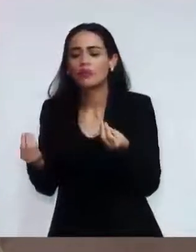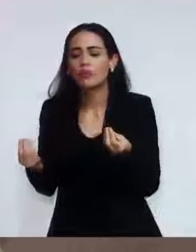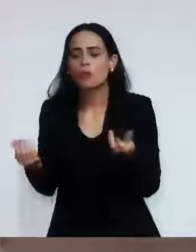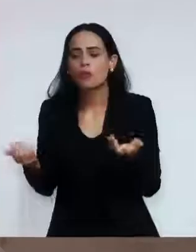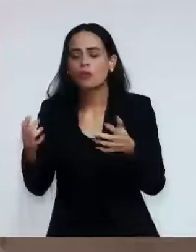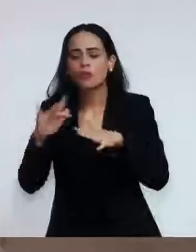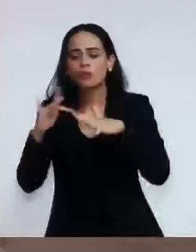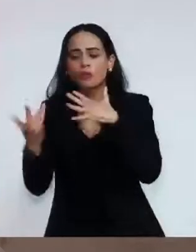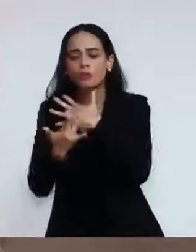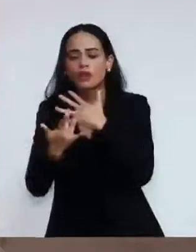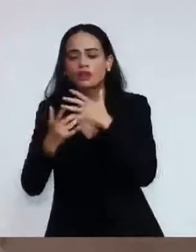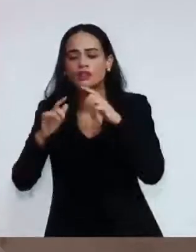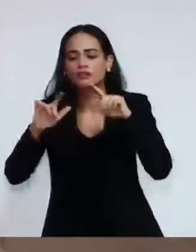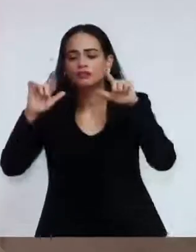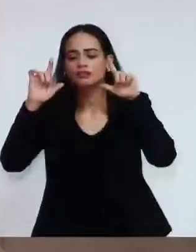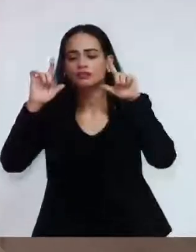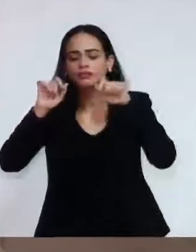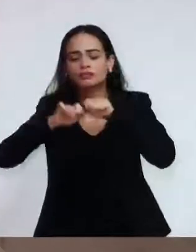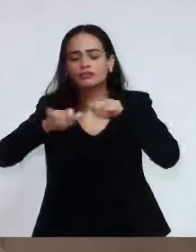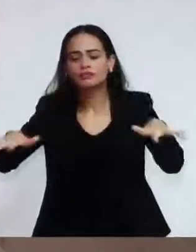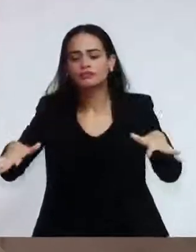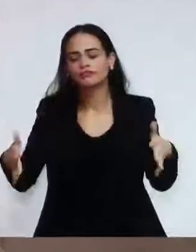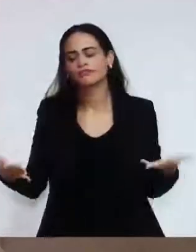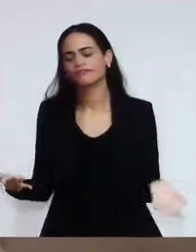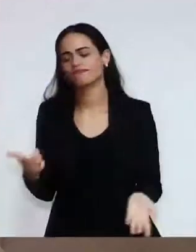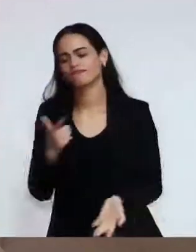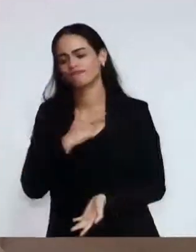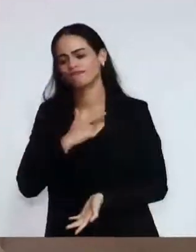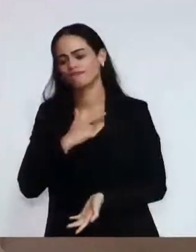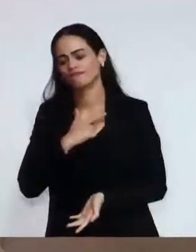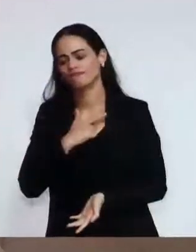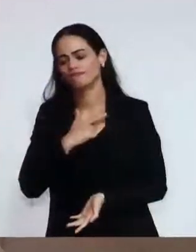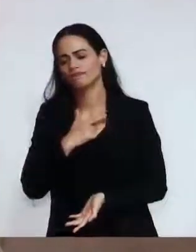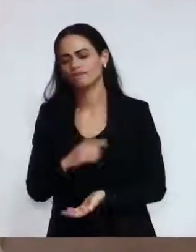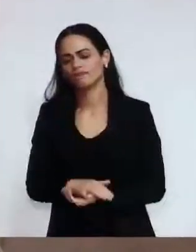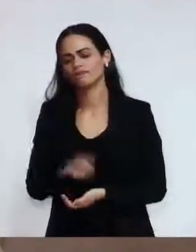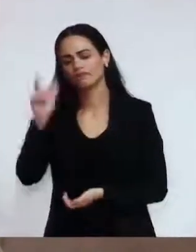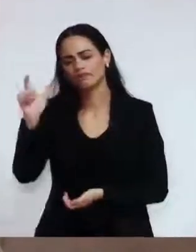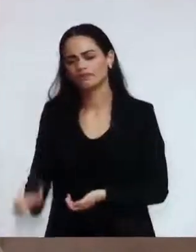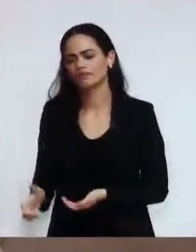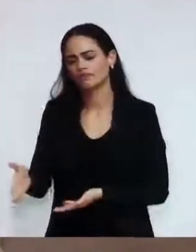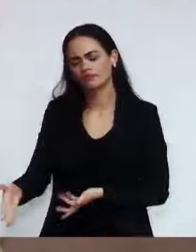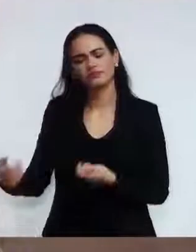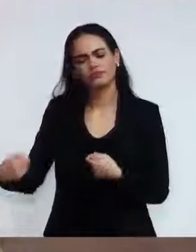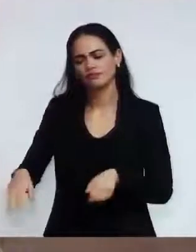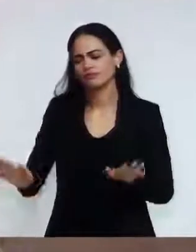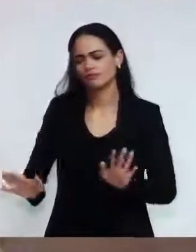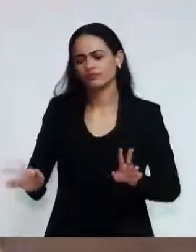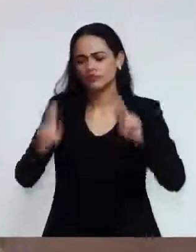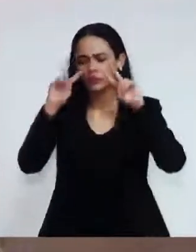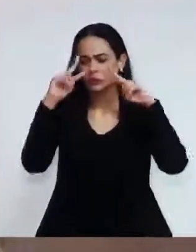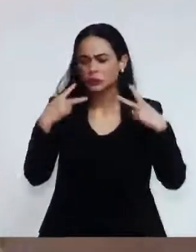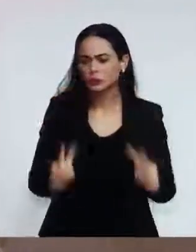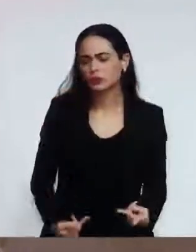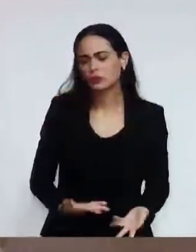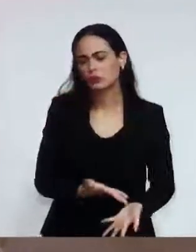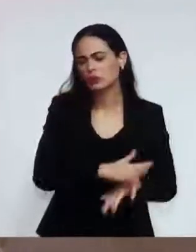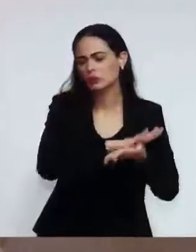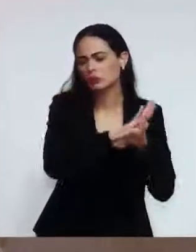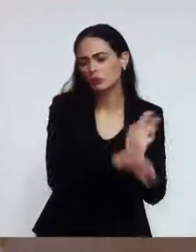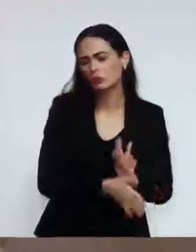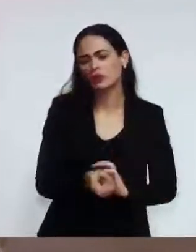Eu acredito que, pelo trabalho do senhor, o senhor não necessita disso. Não humilhe o ser humano. Ele tem amigos,